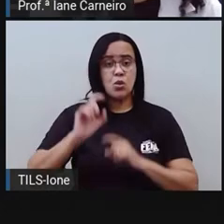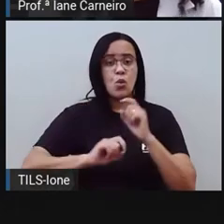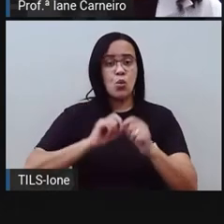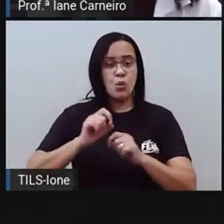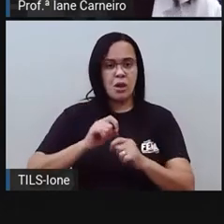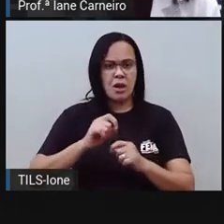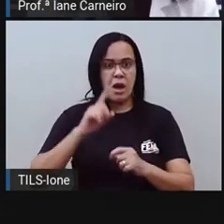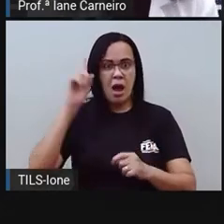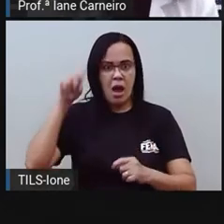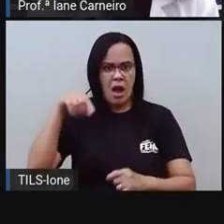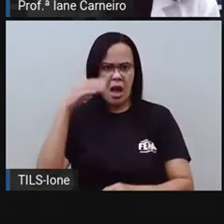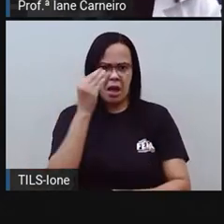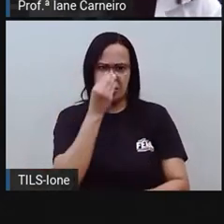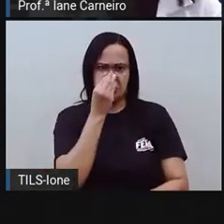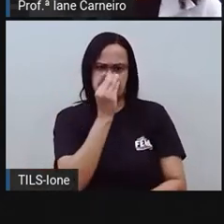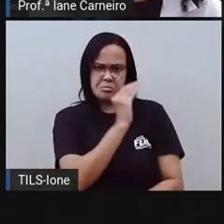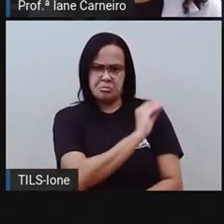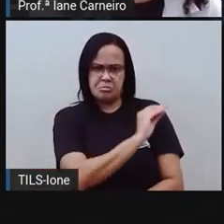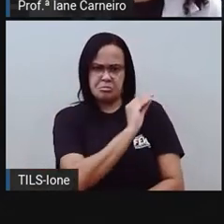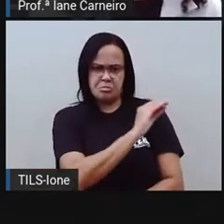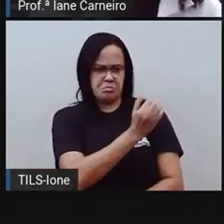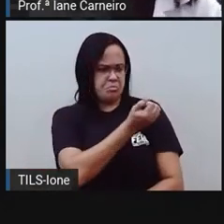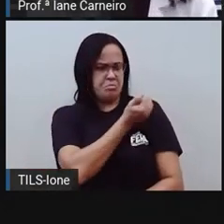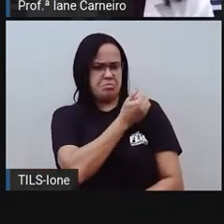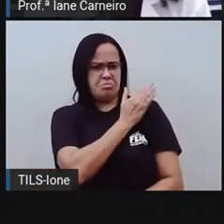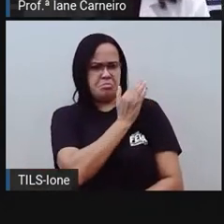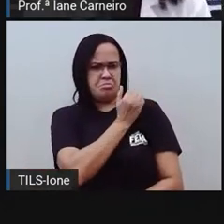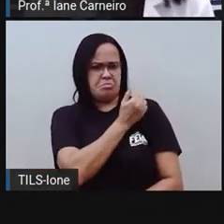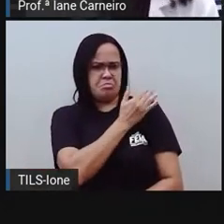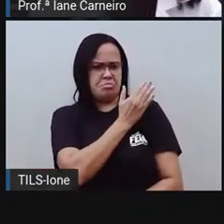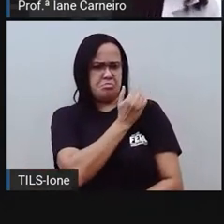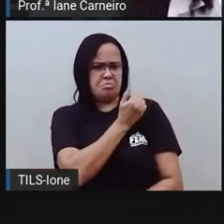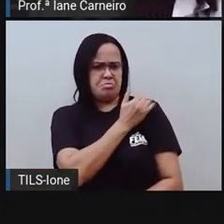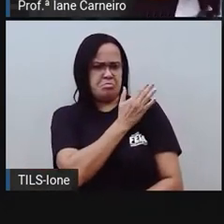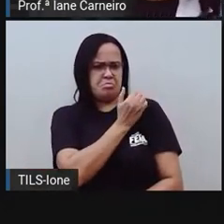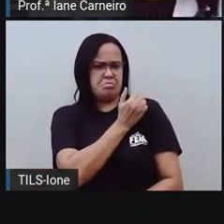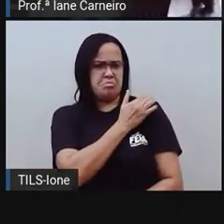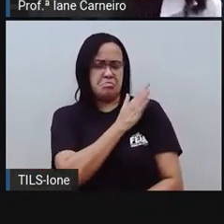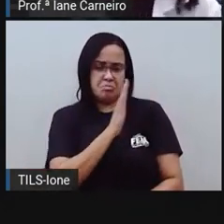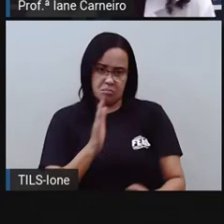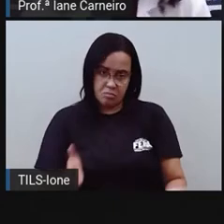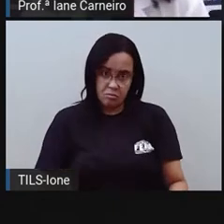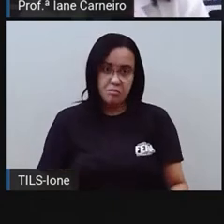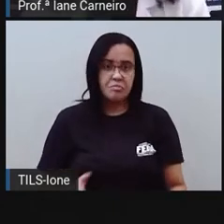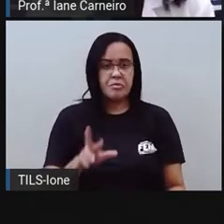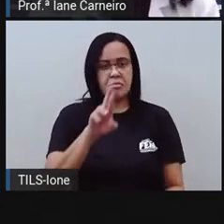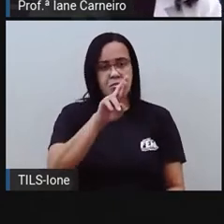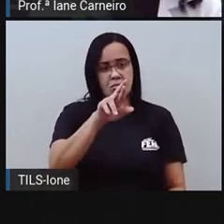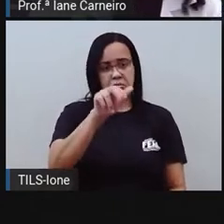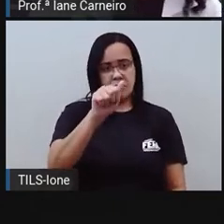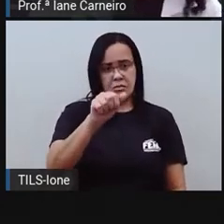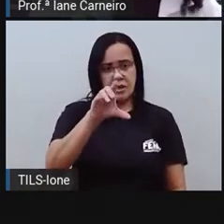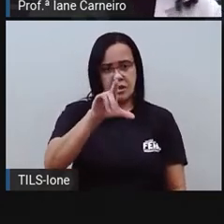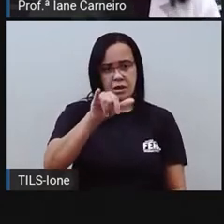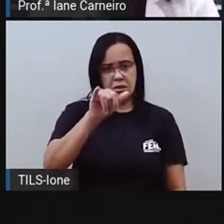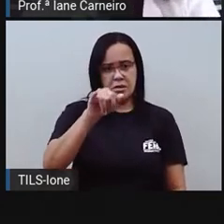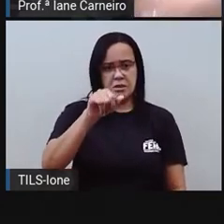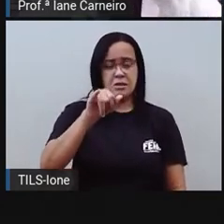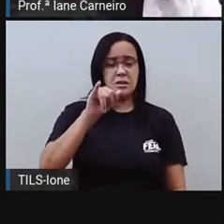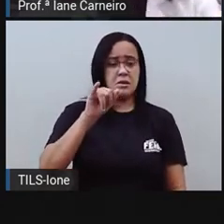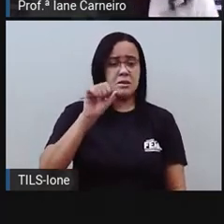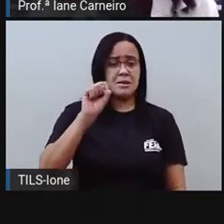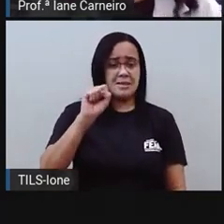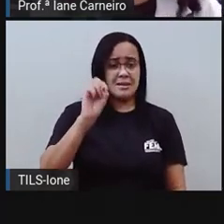né? Então, quando alguma pessoa não entende, né, que existem pessoas com cores diferentes, com